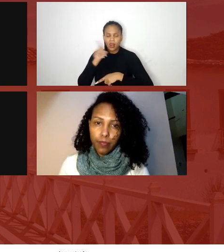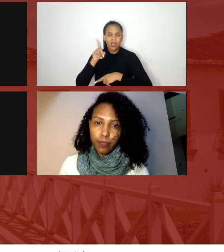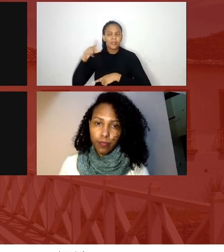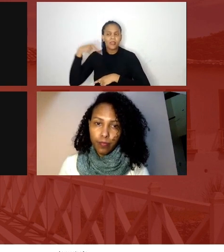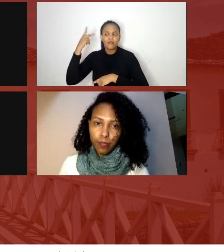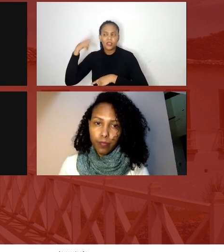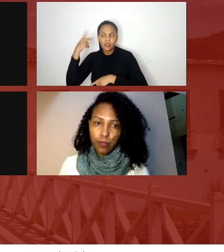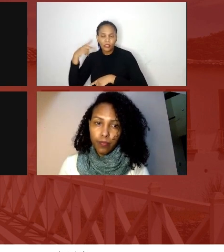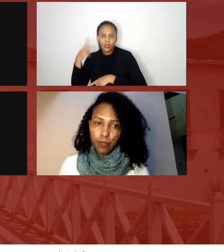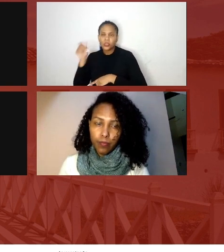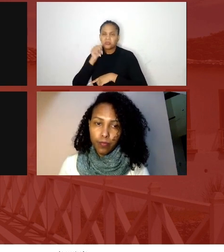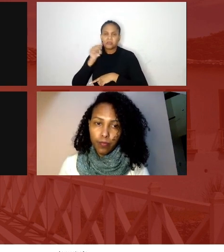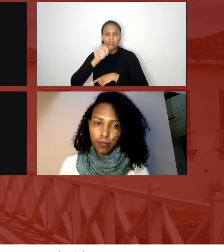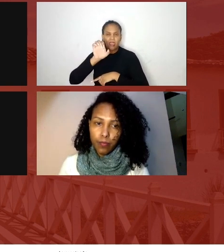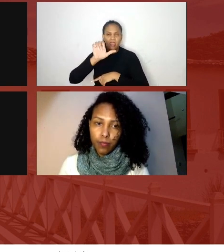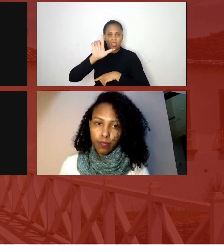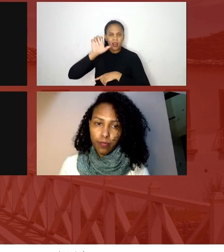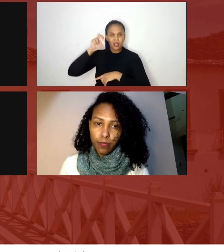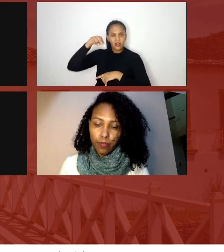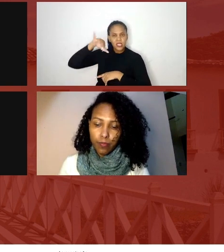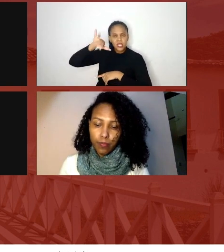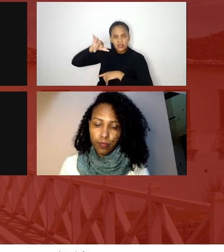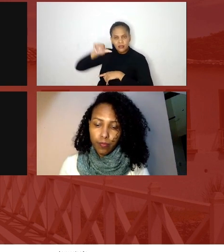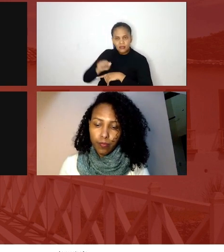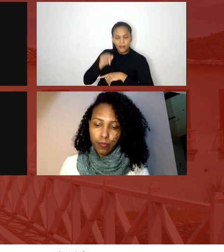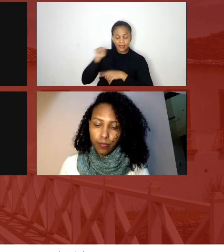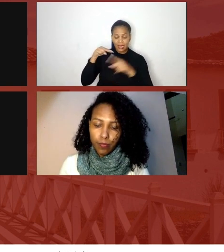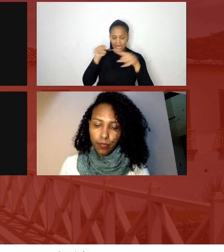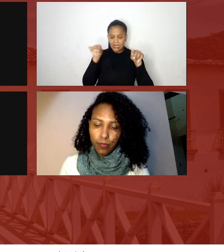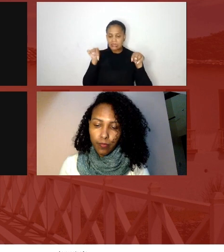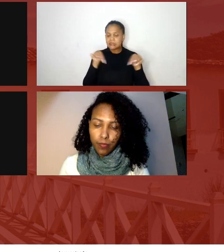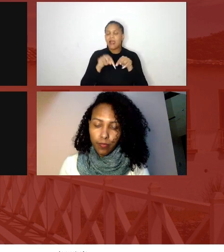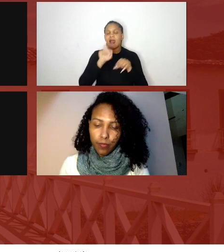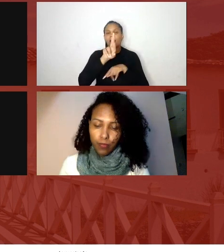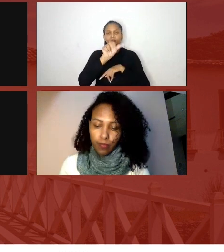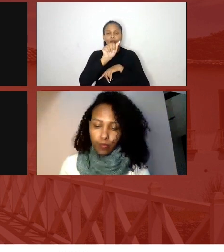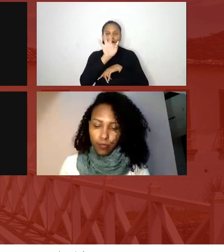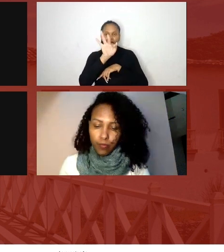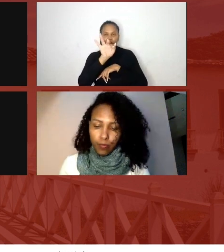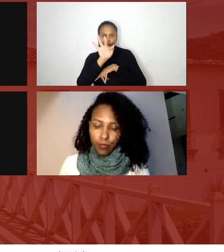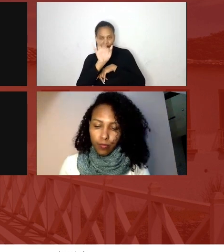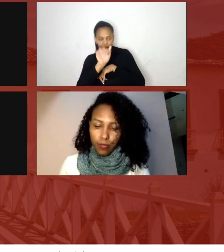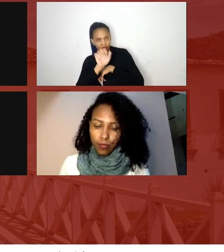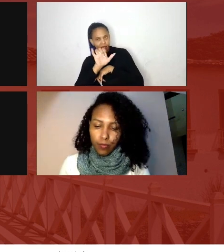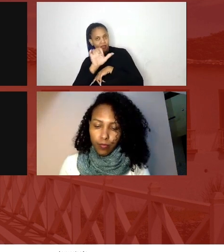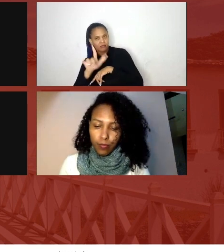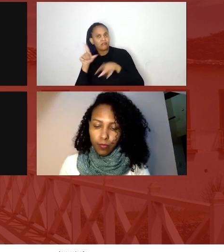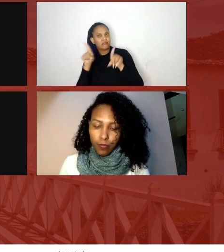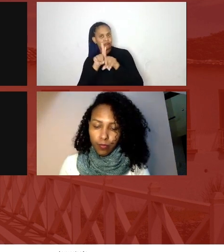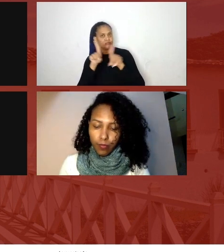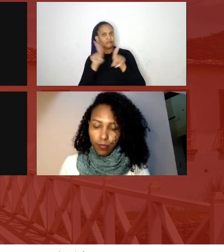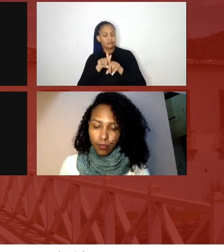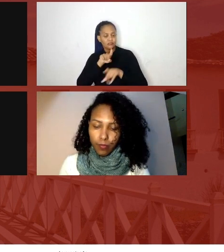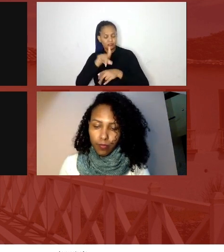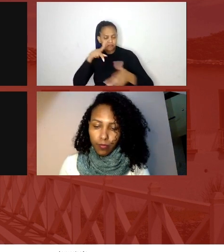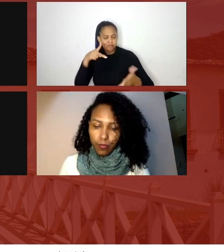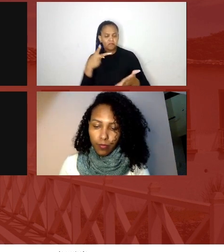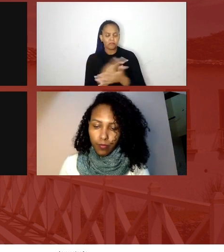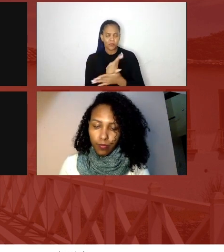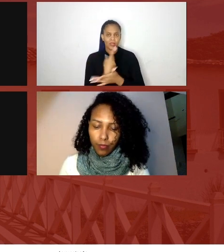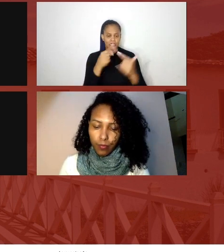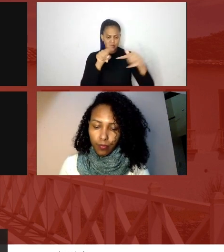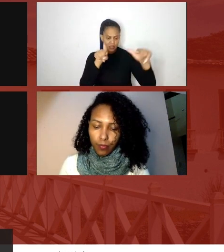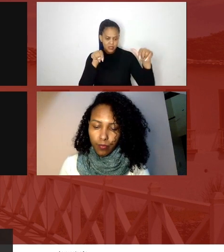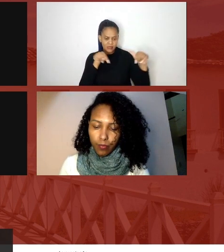Mata lá no na sala do Rafael como acontece na sala da Mara